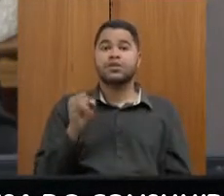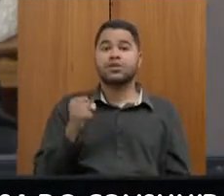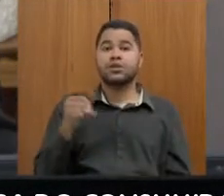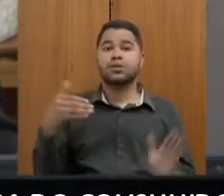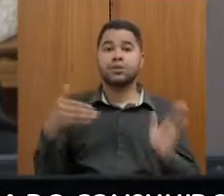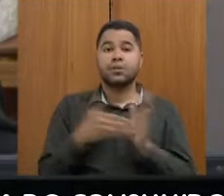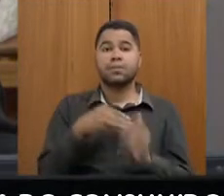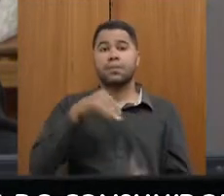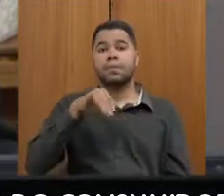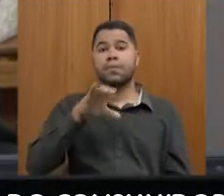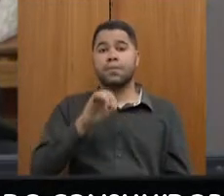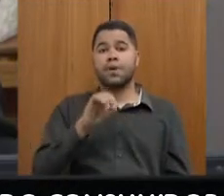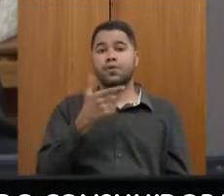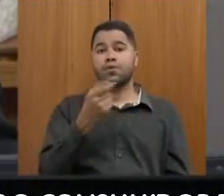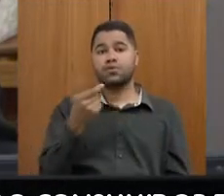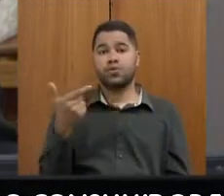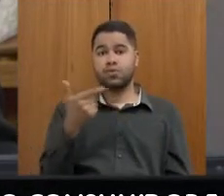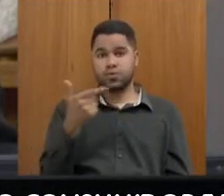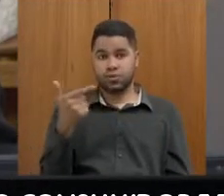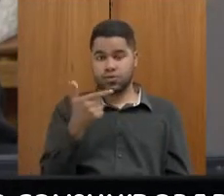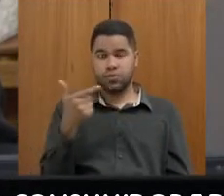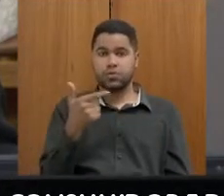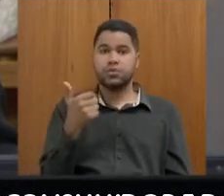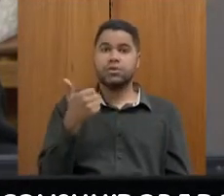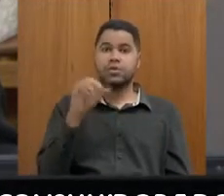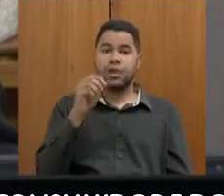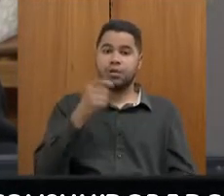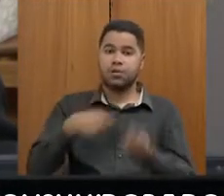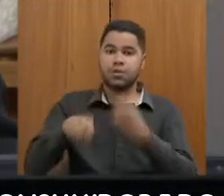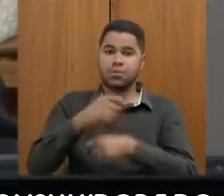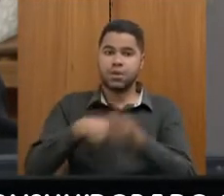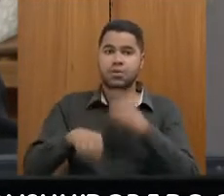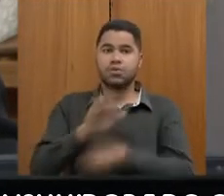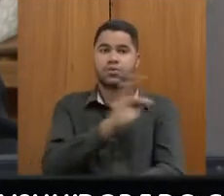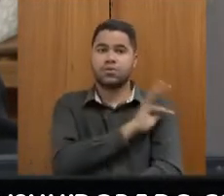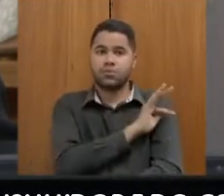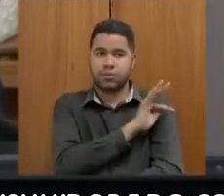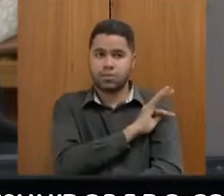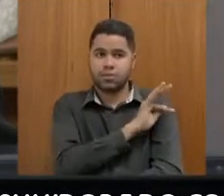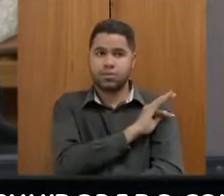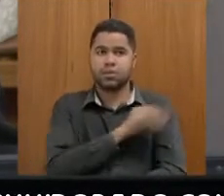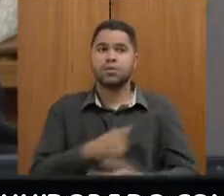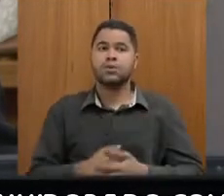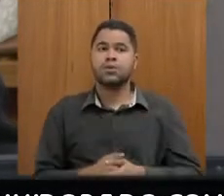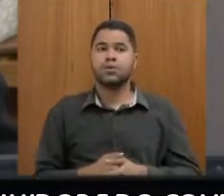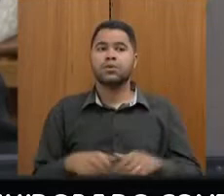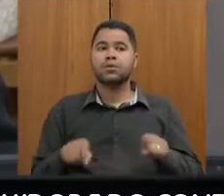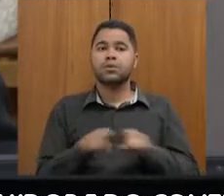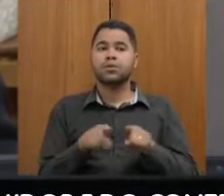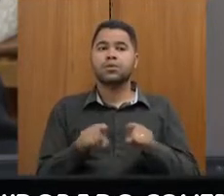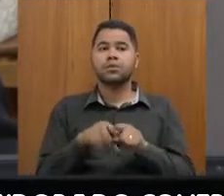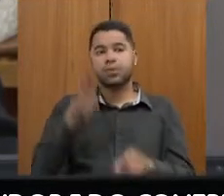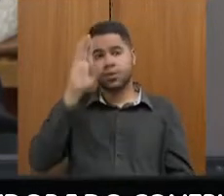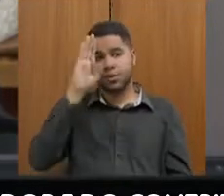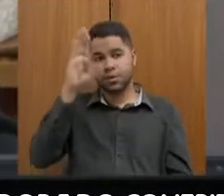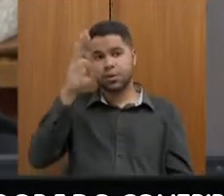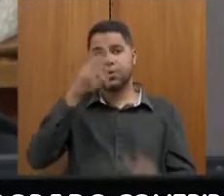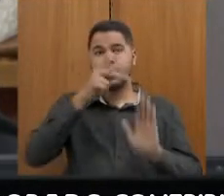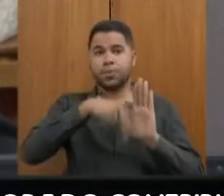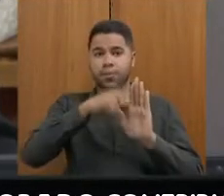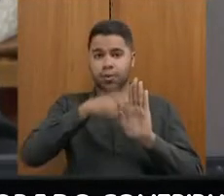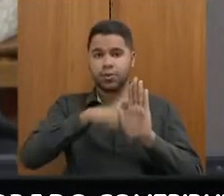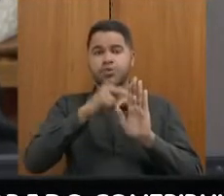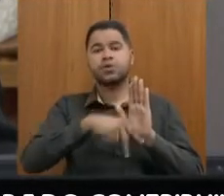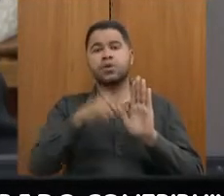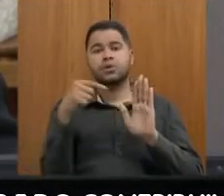a maio de 2022, 10 operações fiscais. E destacar aqui o projeto que a